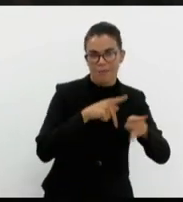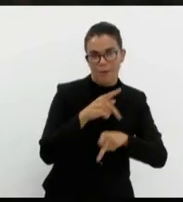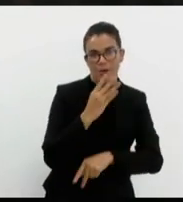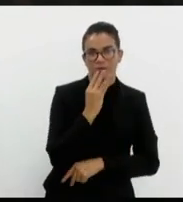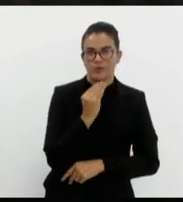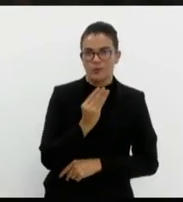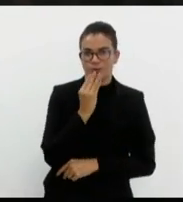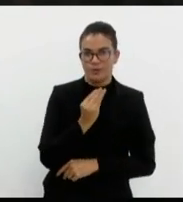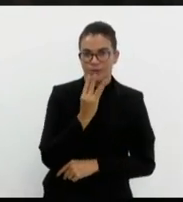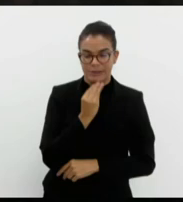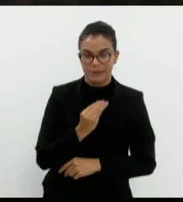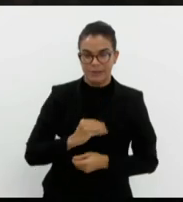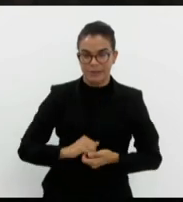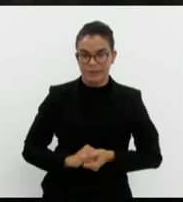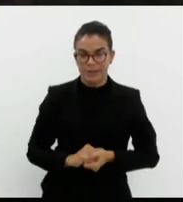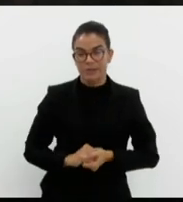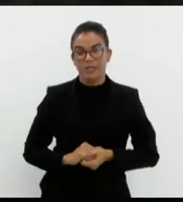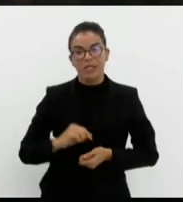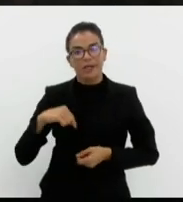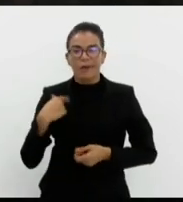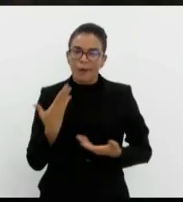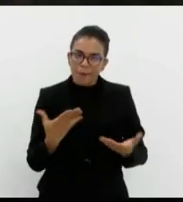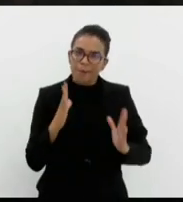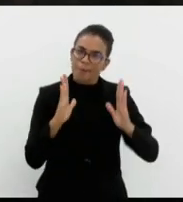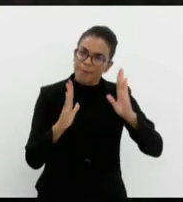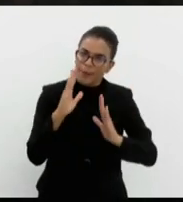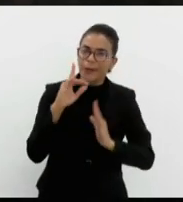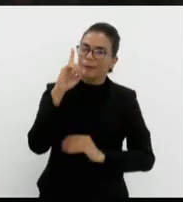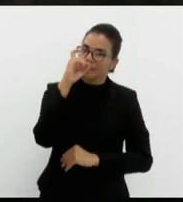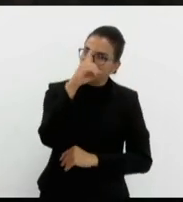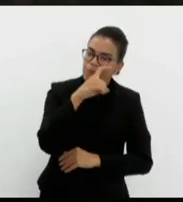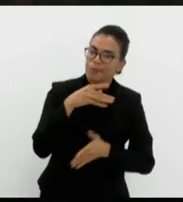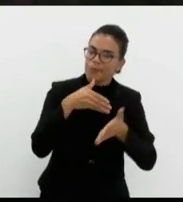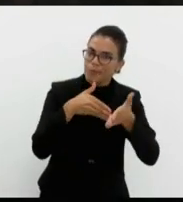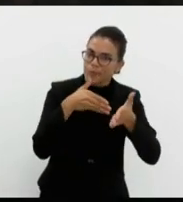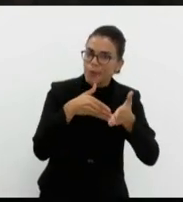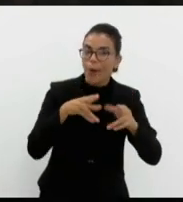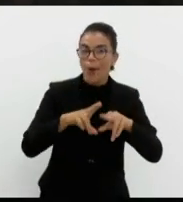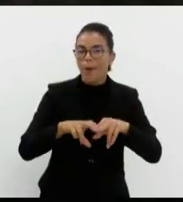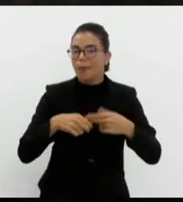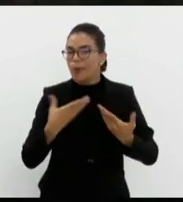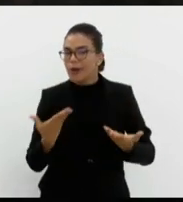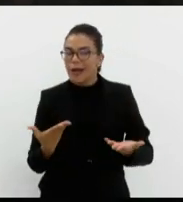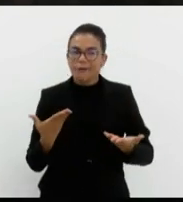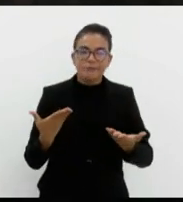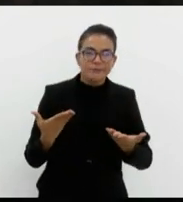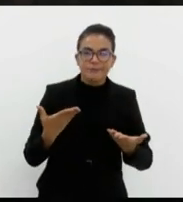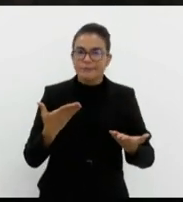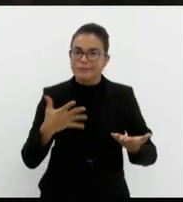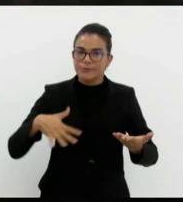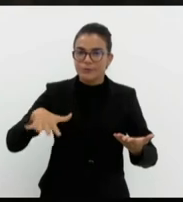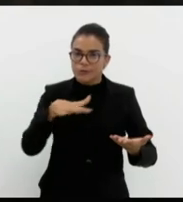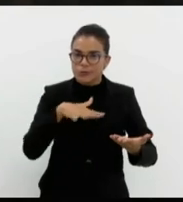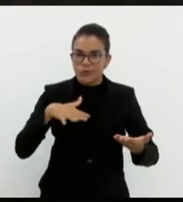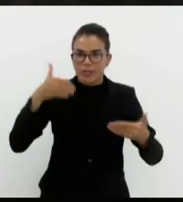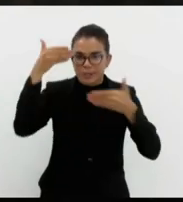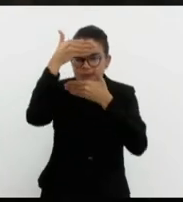passando por um período de dificuldade por causa de um levante terrorista